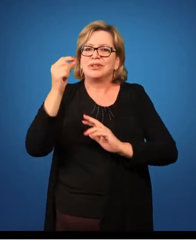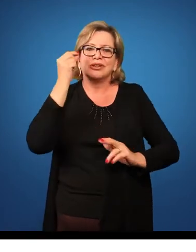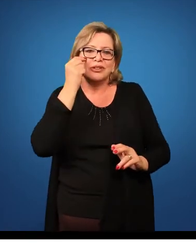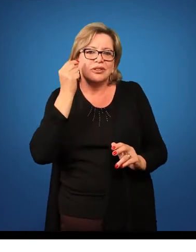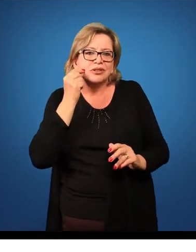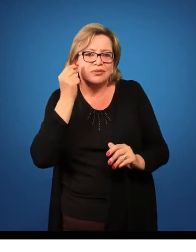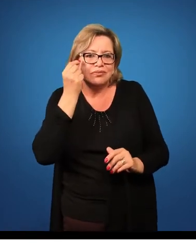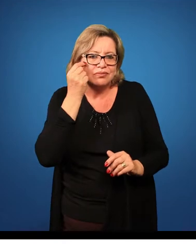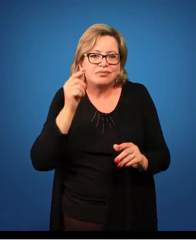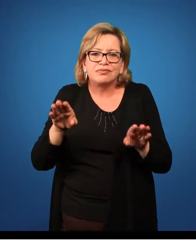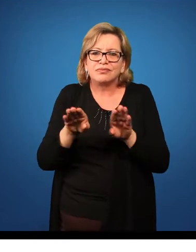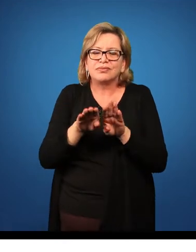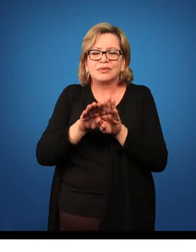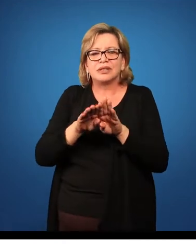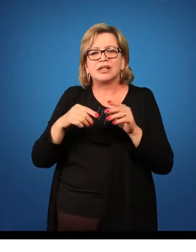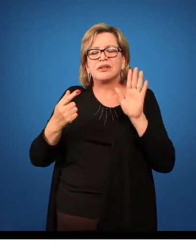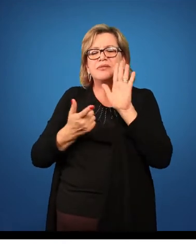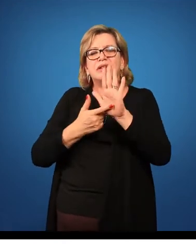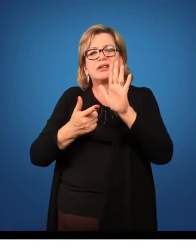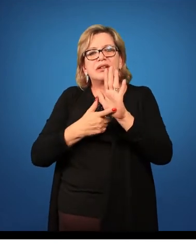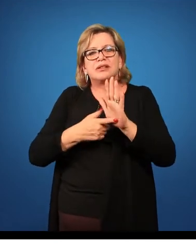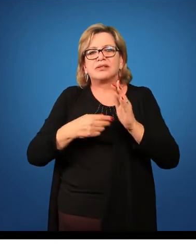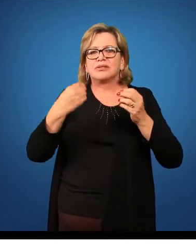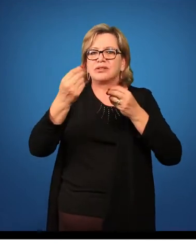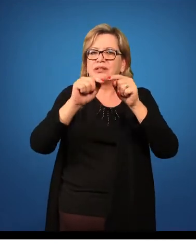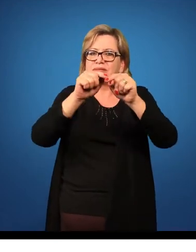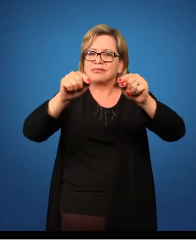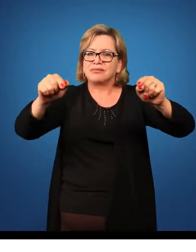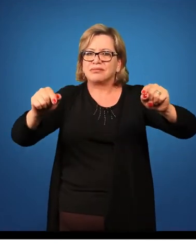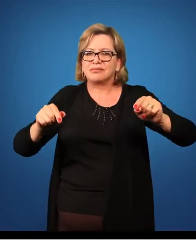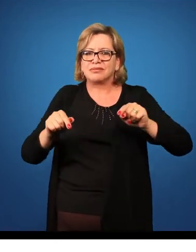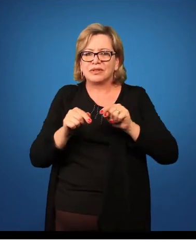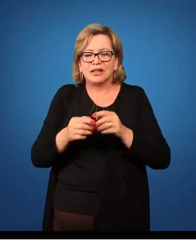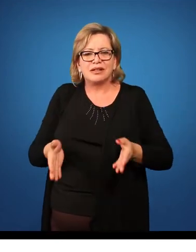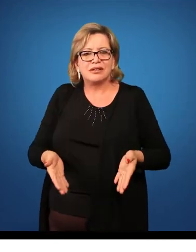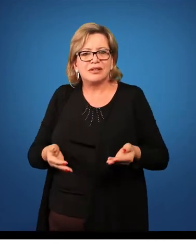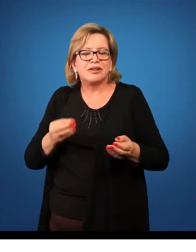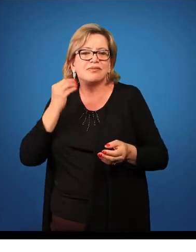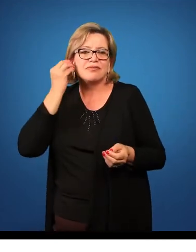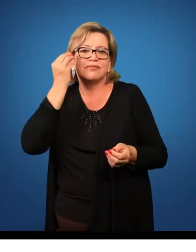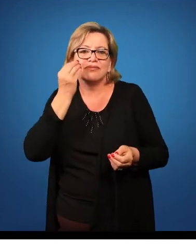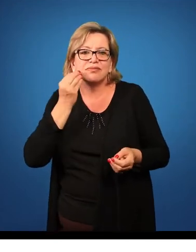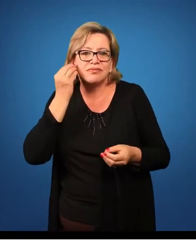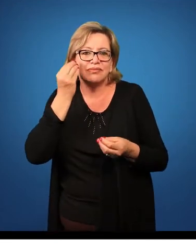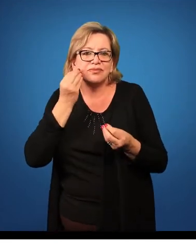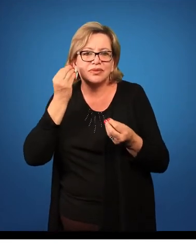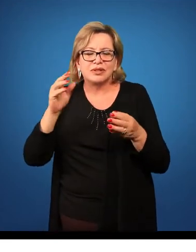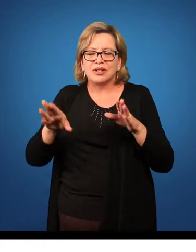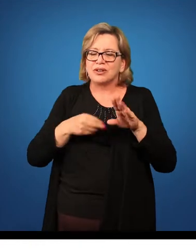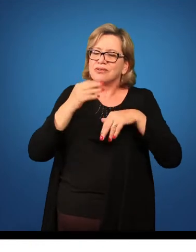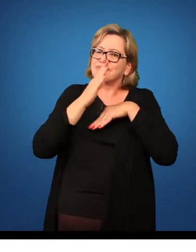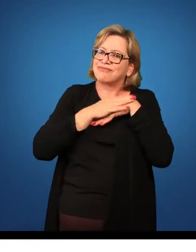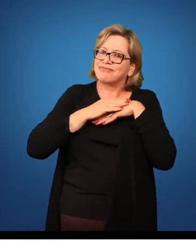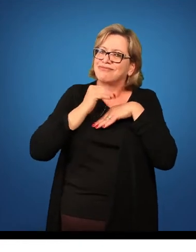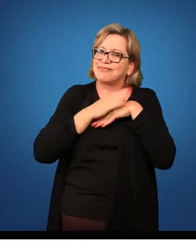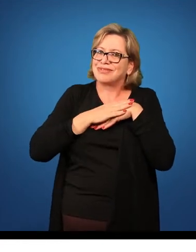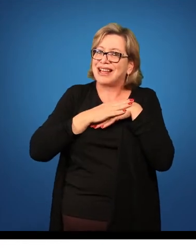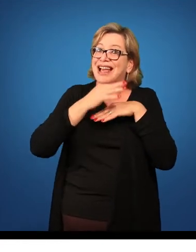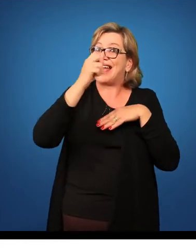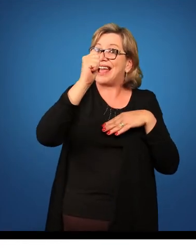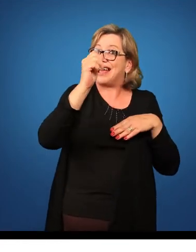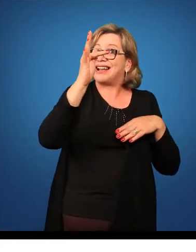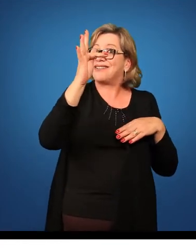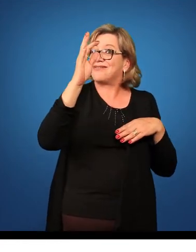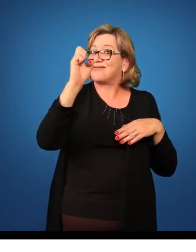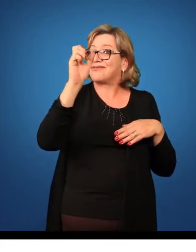trouxe uma proposta para a sala de aula, investindo na experimentação de cunho afetivo. Então, é a primeira